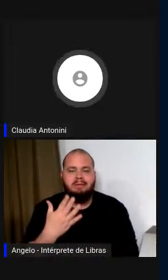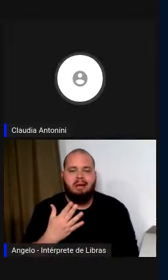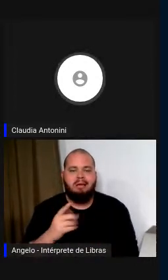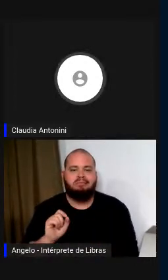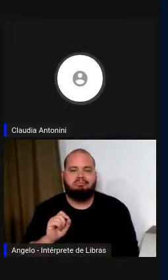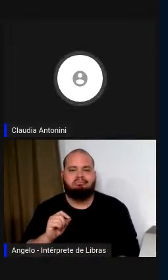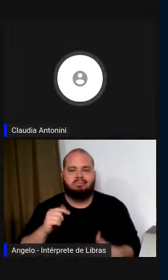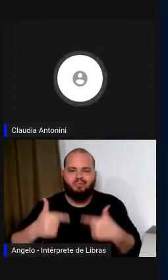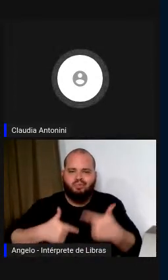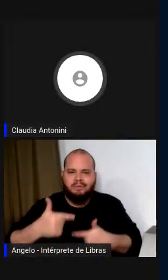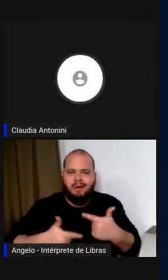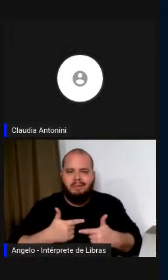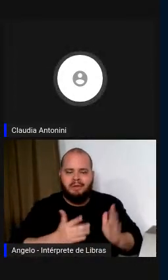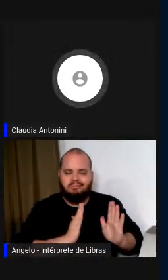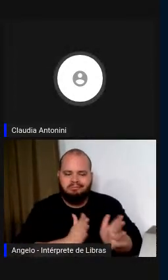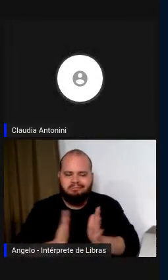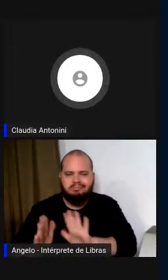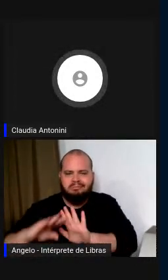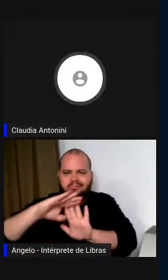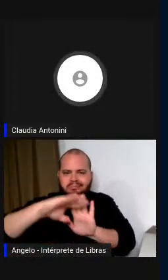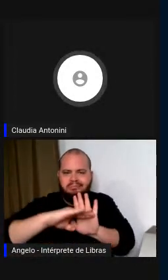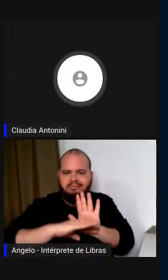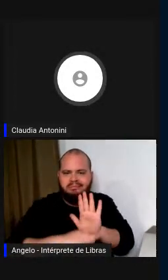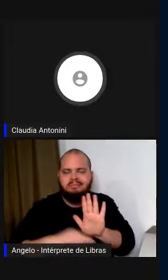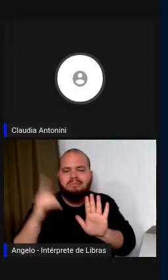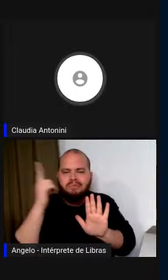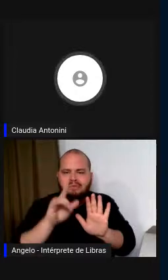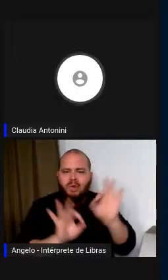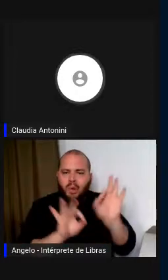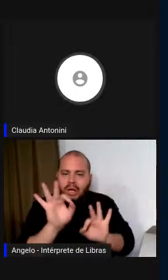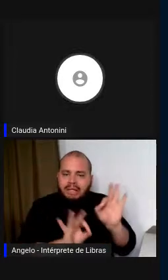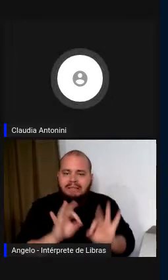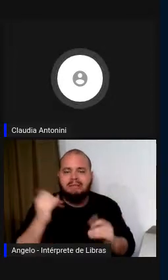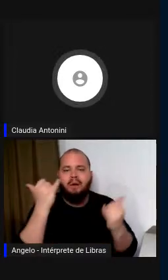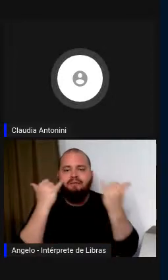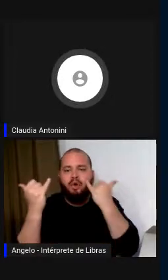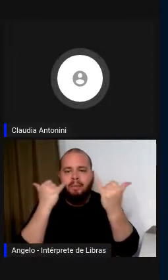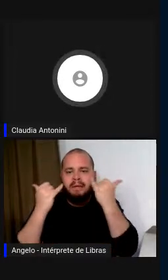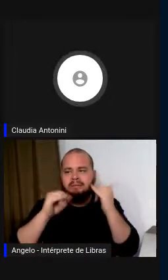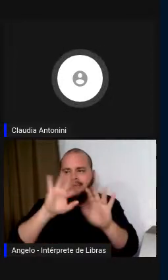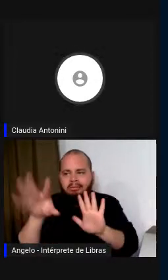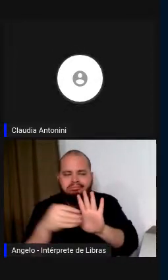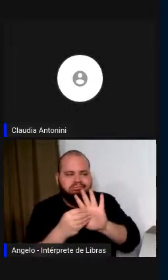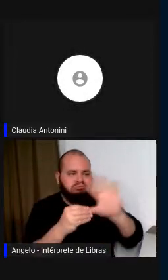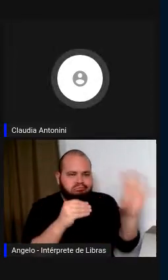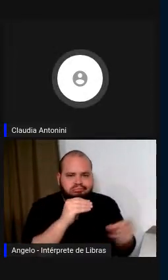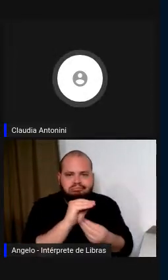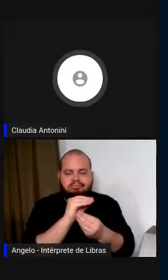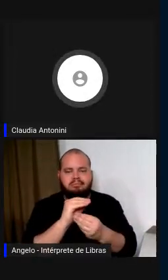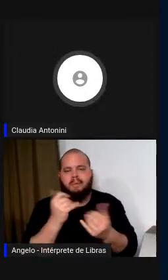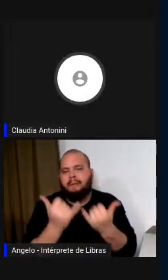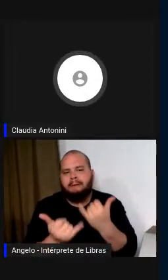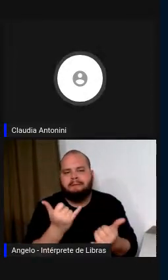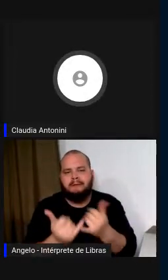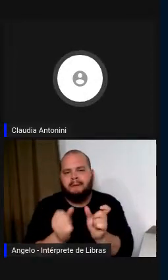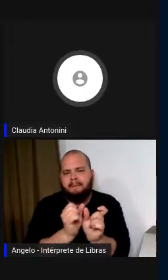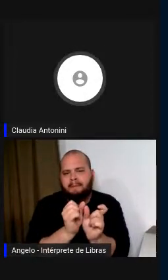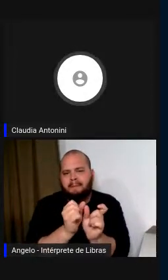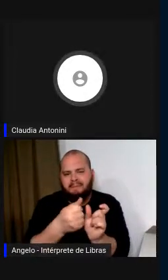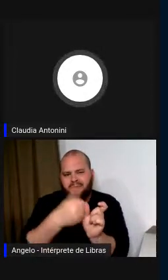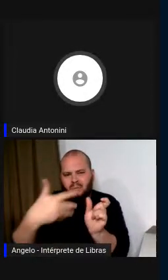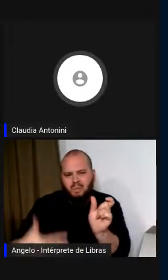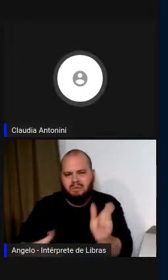para gerenciar esta quantidade de informações, glossários, por exemplo, para